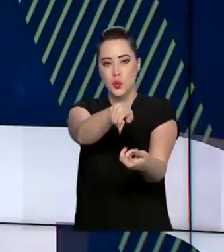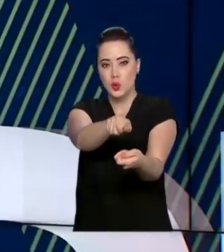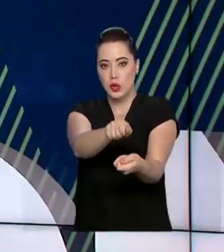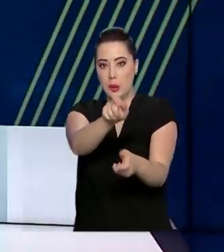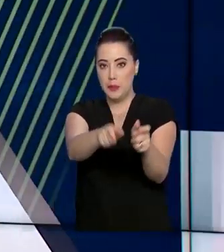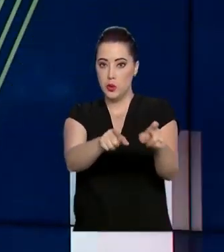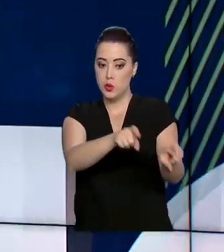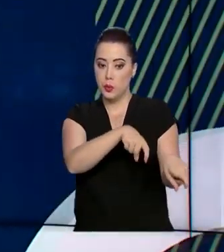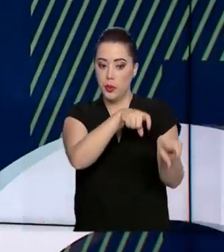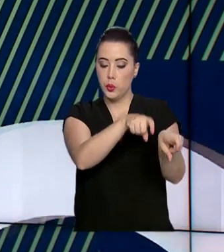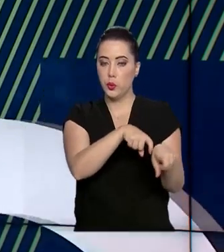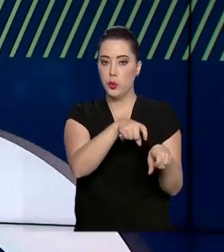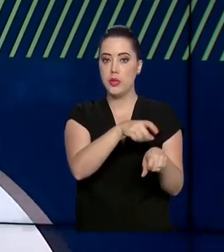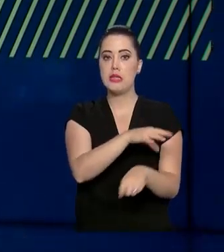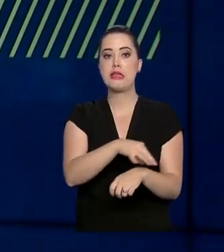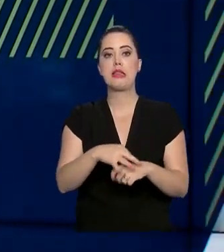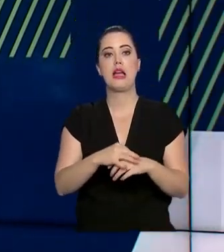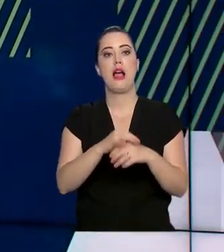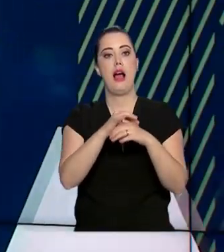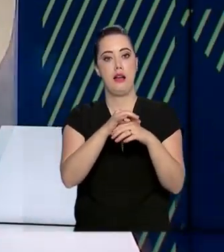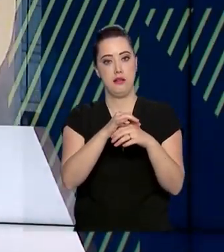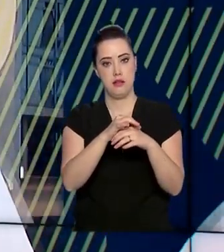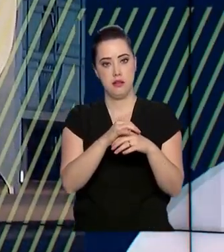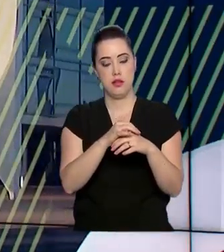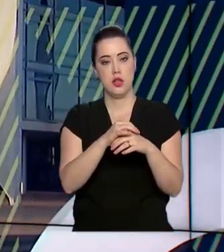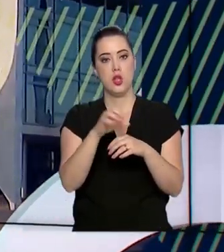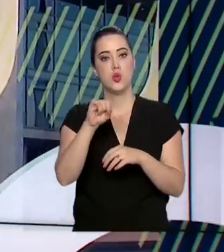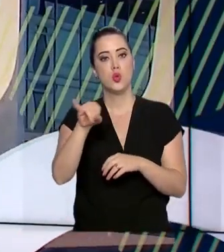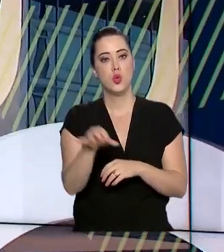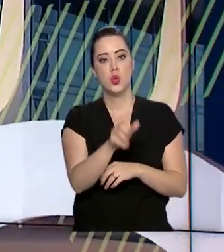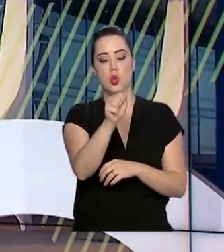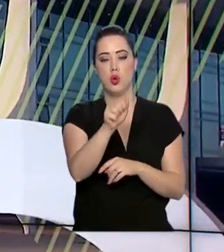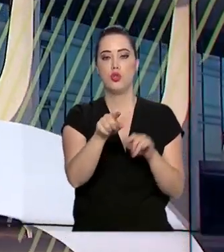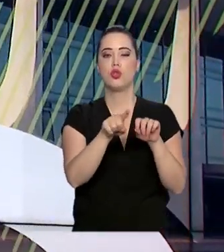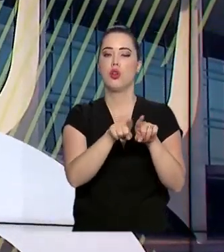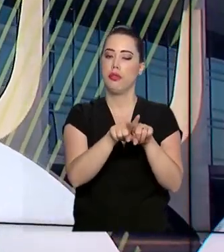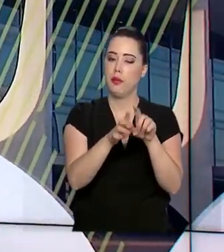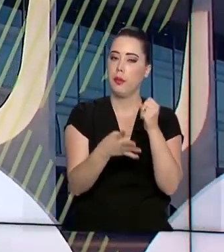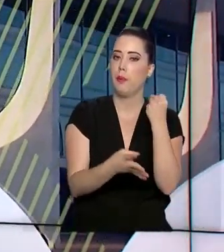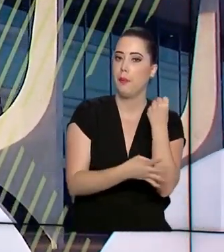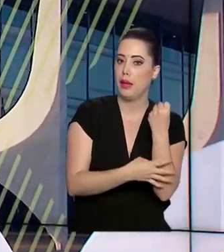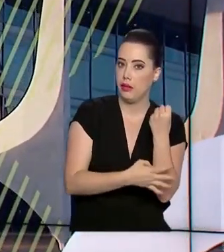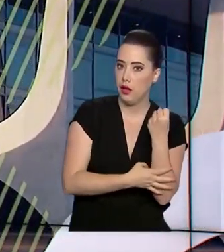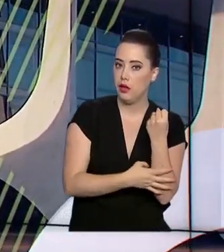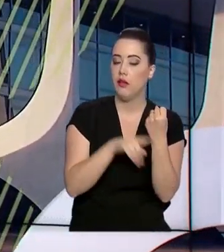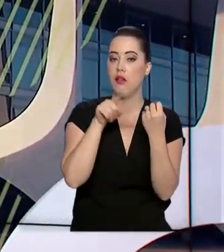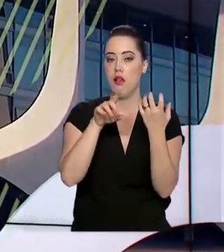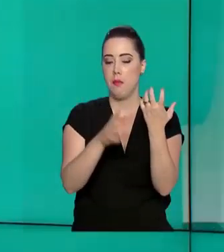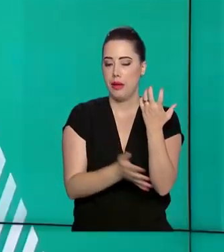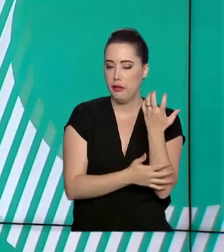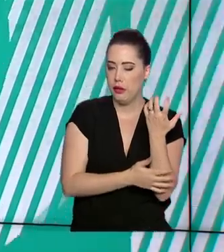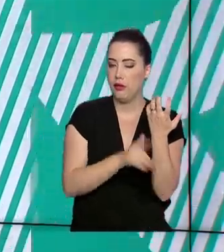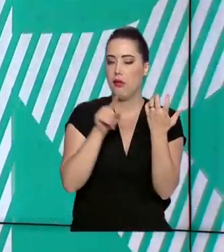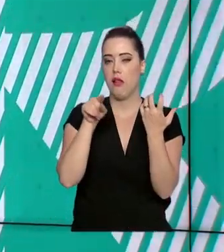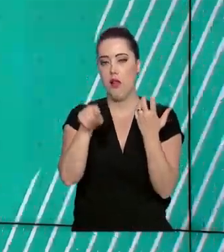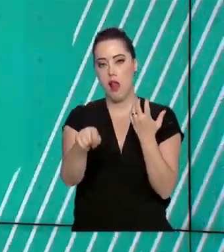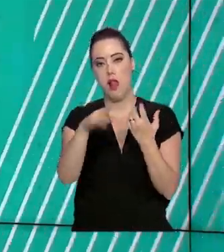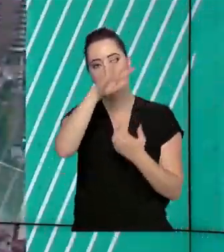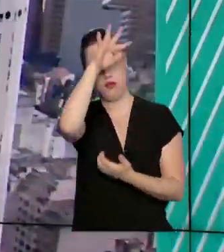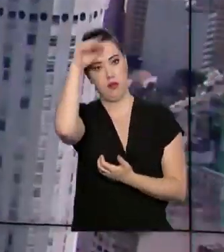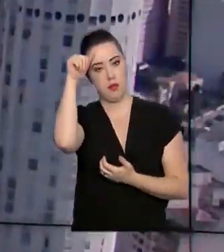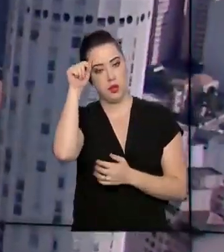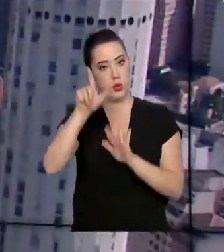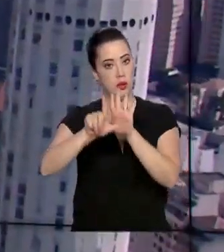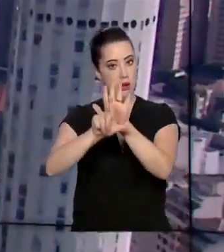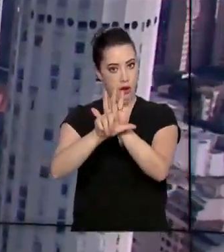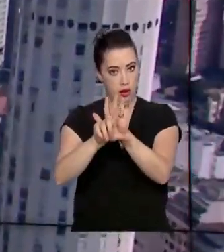produtores de carne, soja e madeira da Amazônia Legal. A intenção é aumentar a produtividade na região sem agredir a floresta,